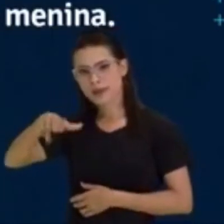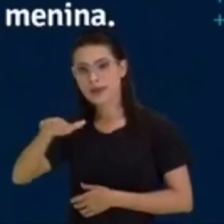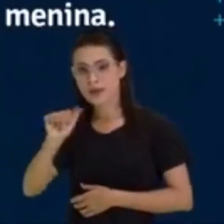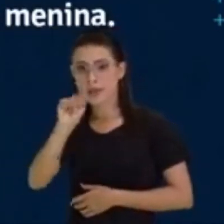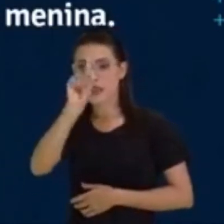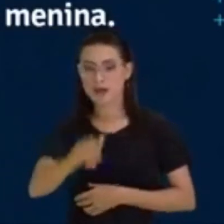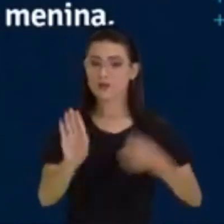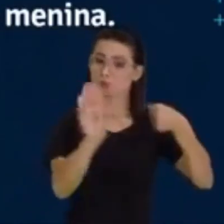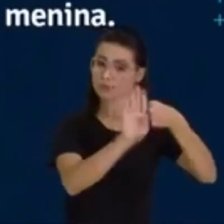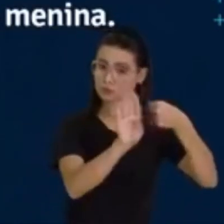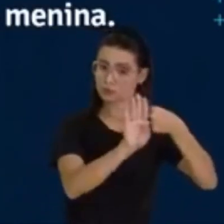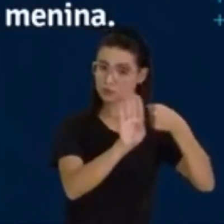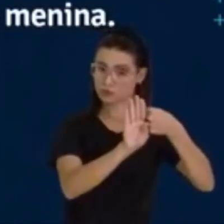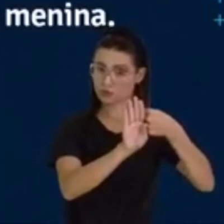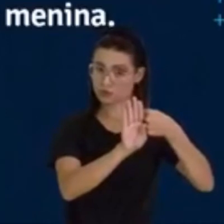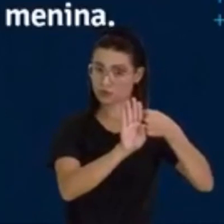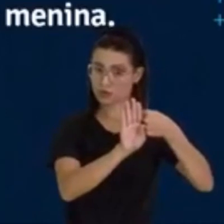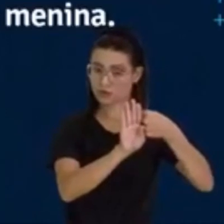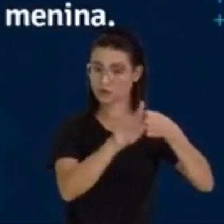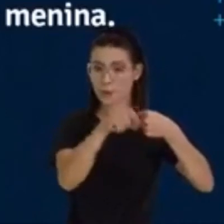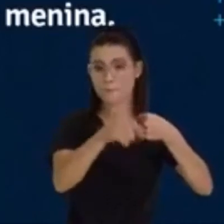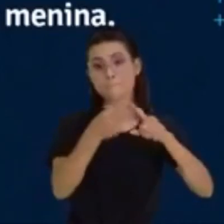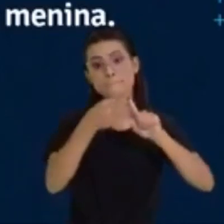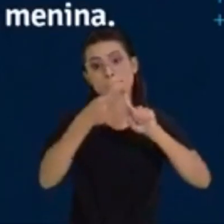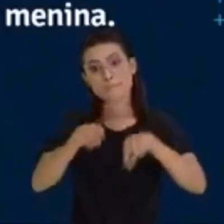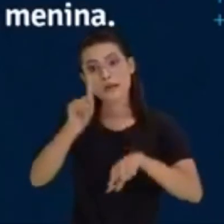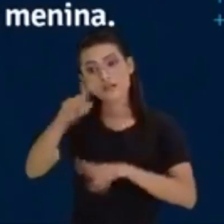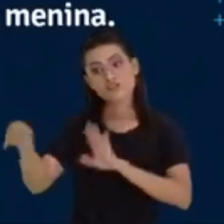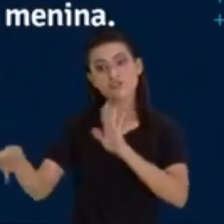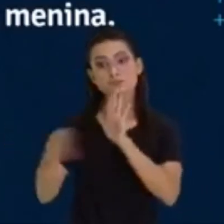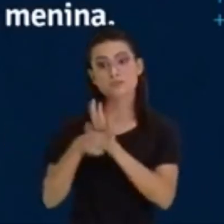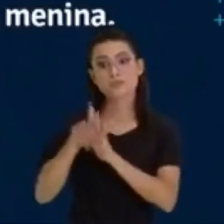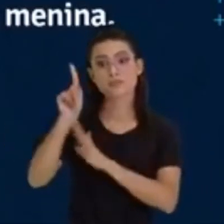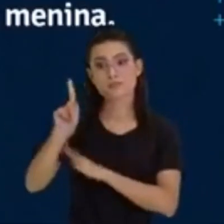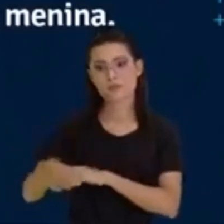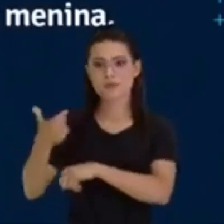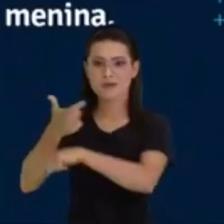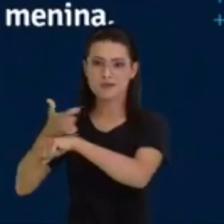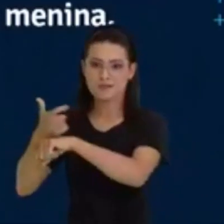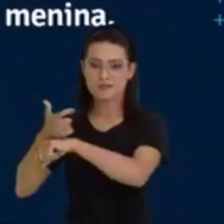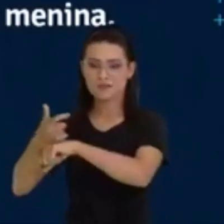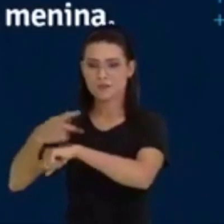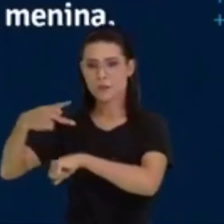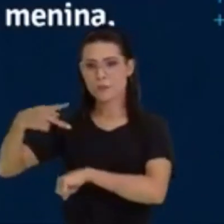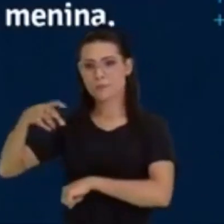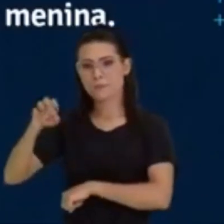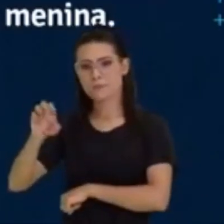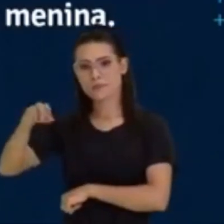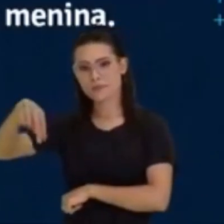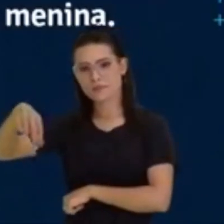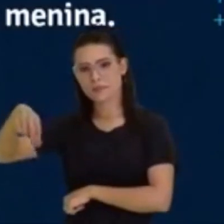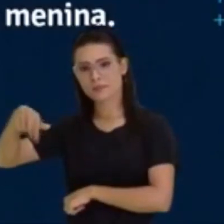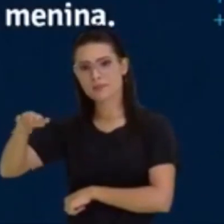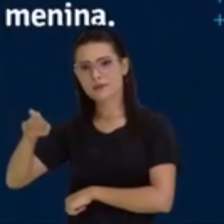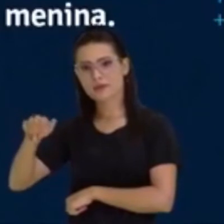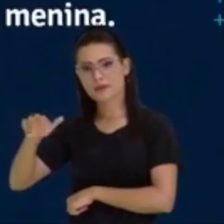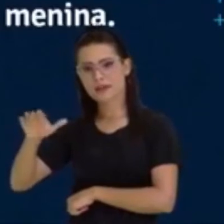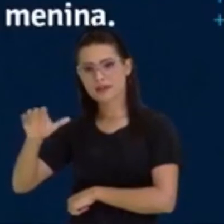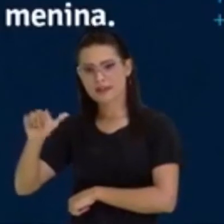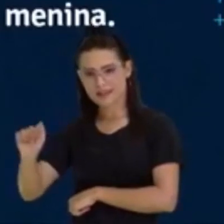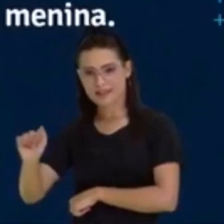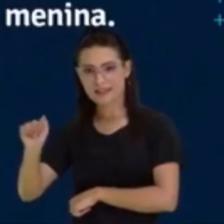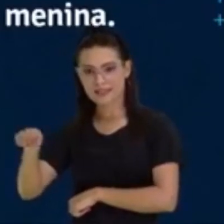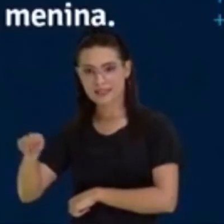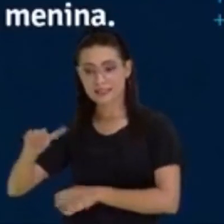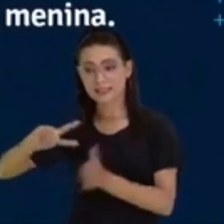na verdade, ela é um adjetivo. Mas, nesta frase, neste trecho, a palavra pequena